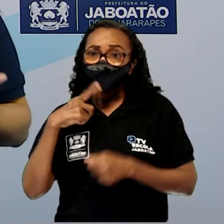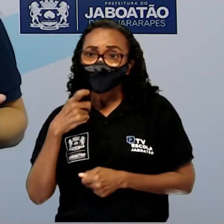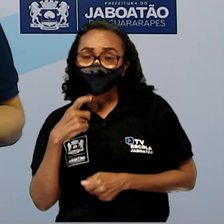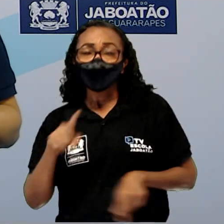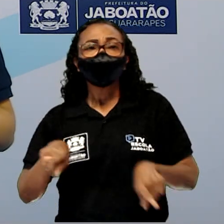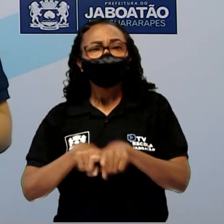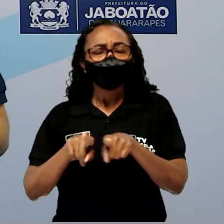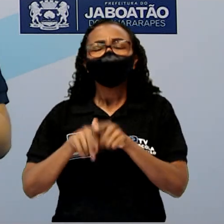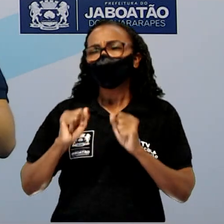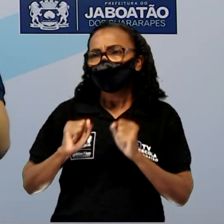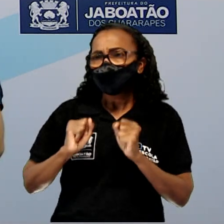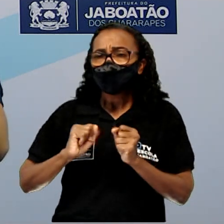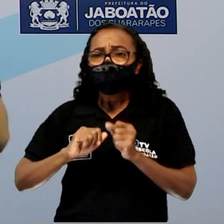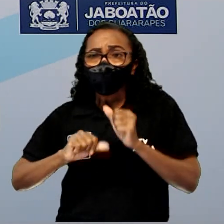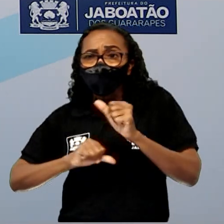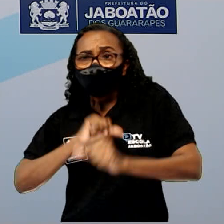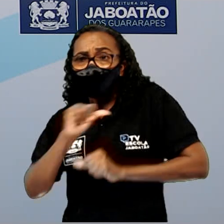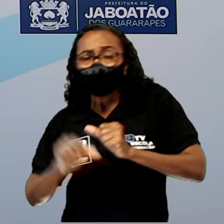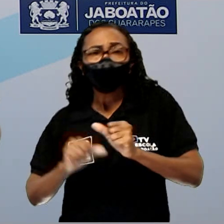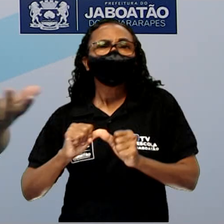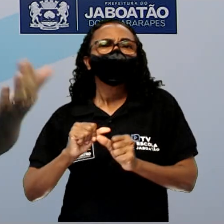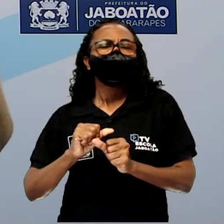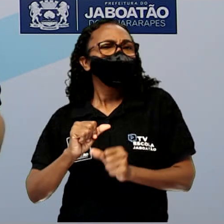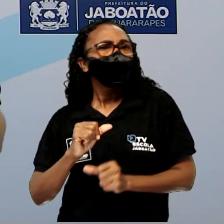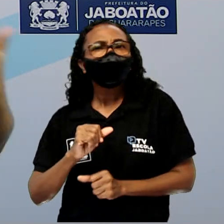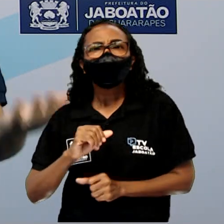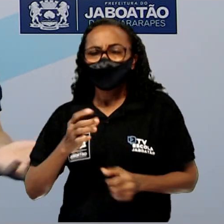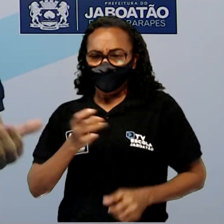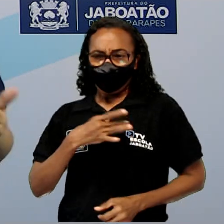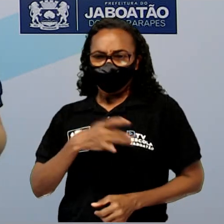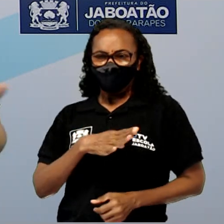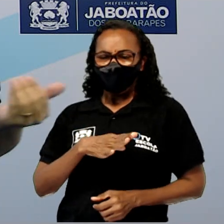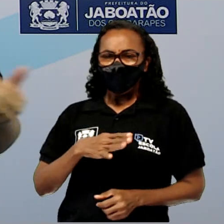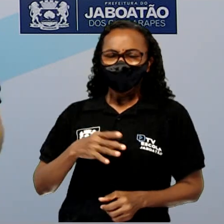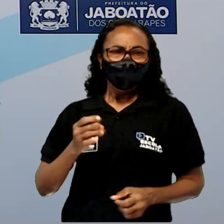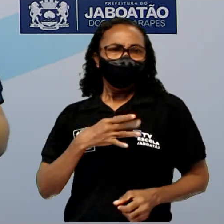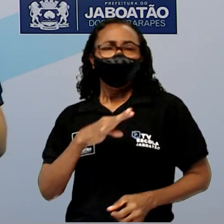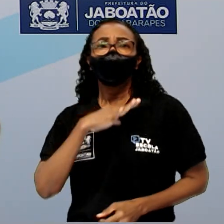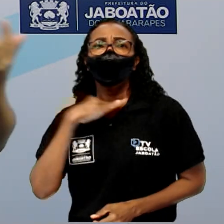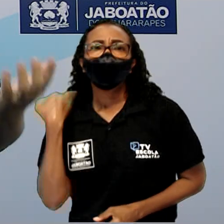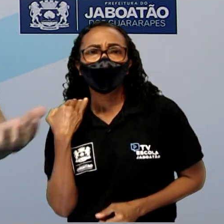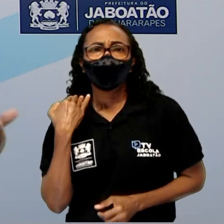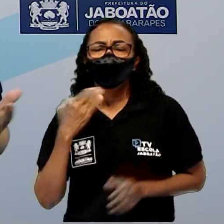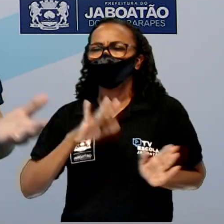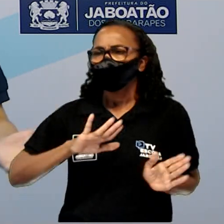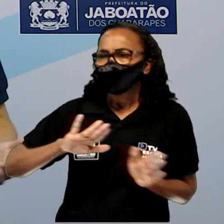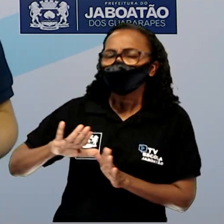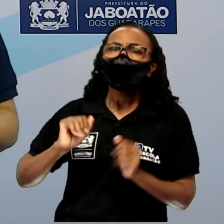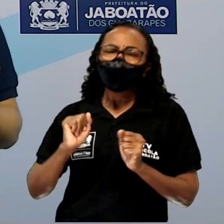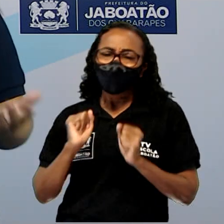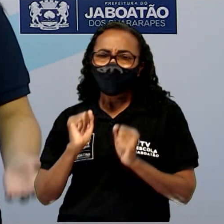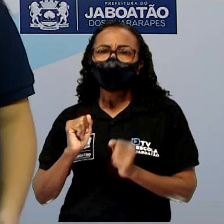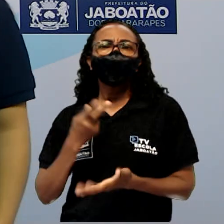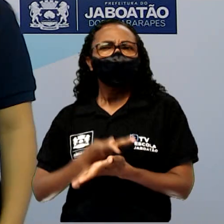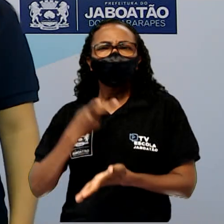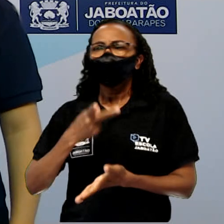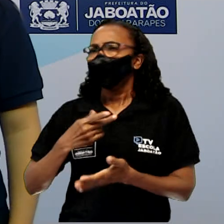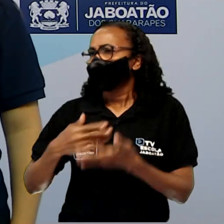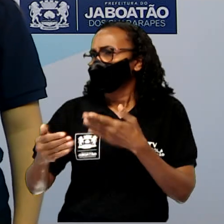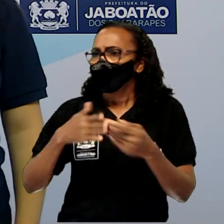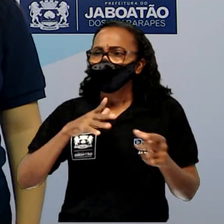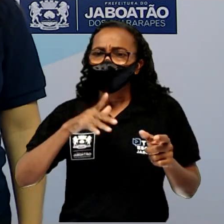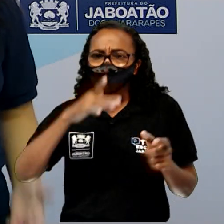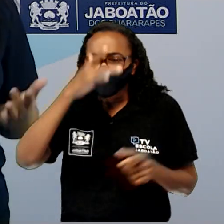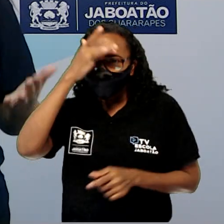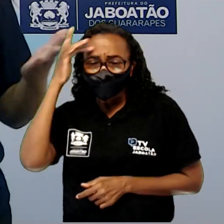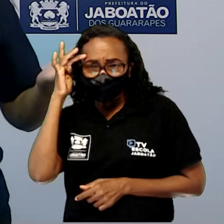medo, não é? Em relação à morte eminente que poderia acontecer com a minha avó ou com qualquer outro ente querido.